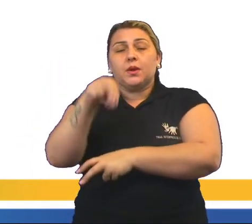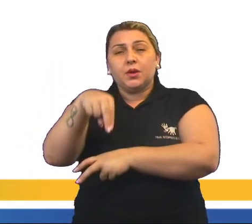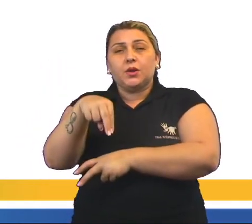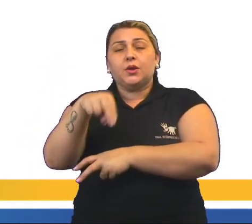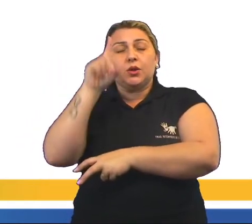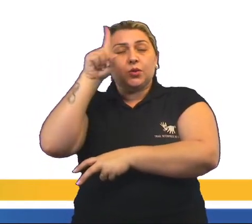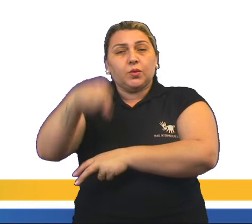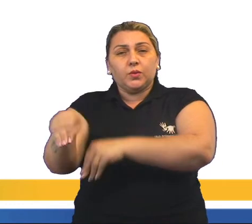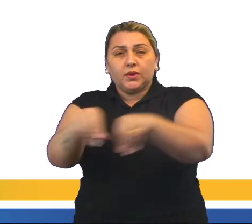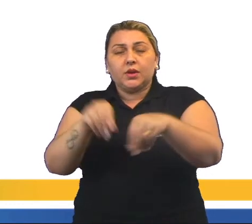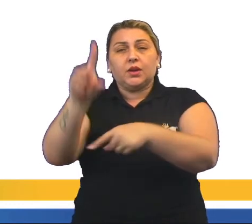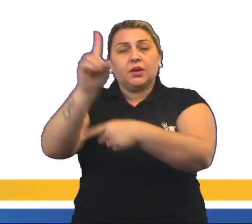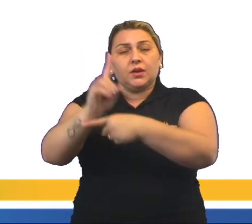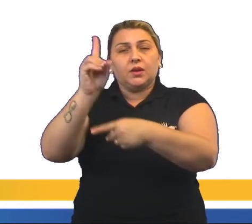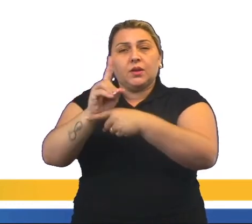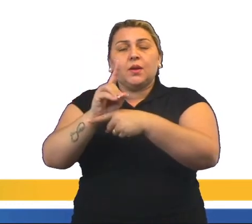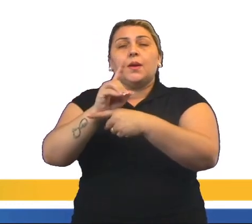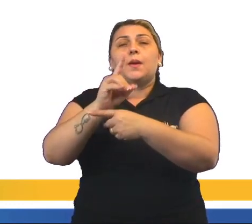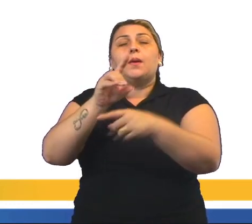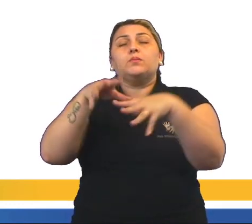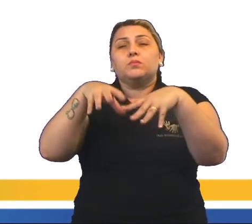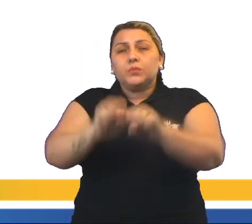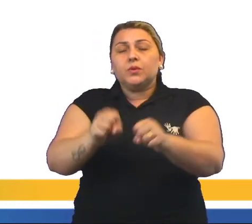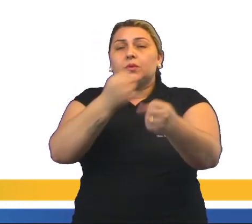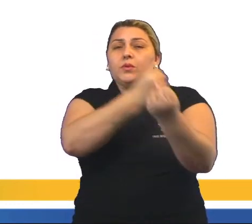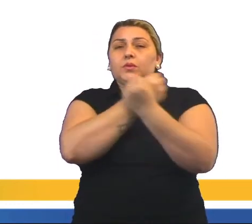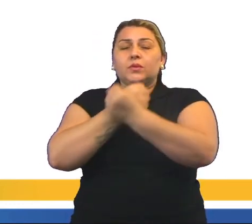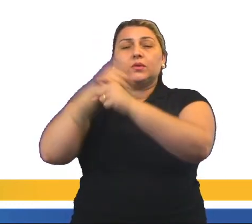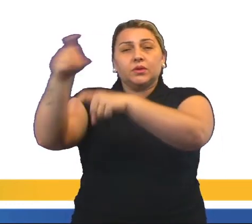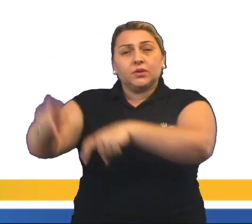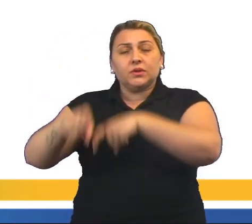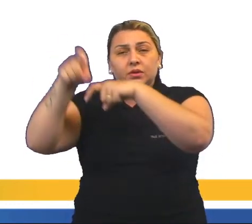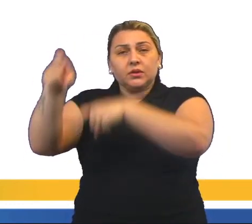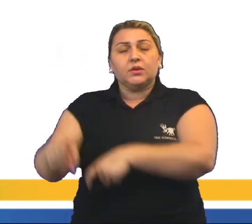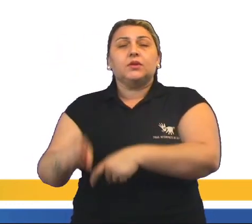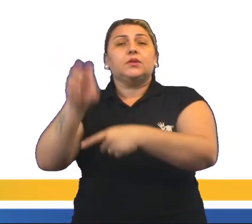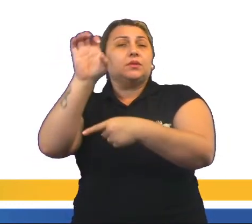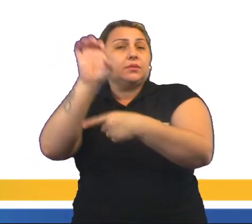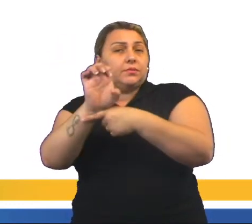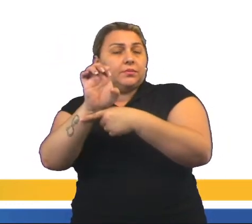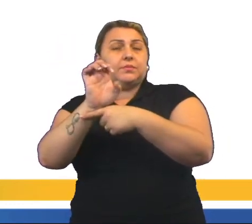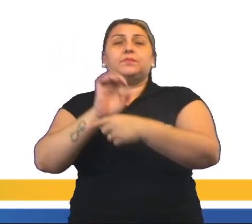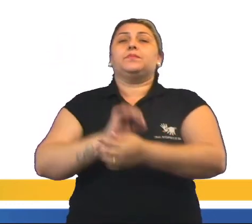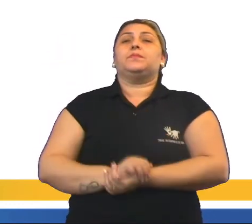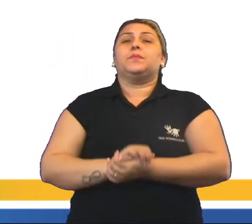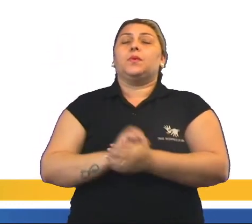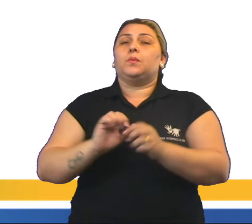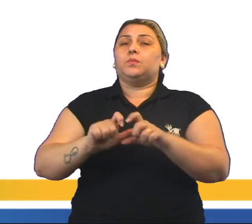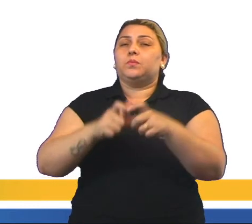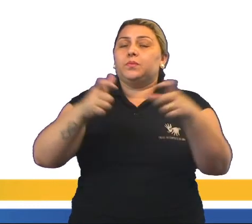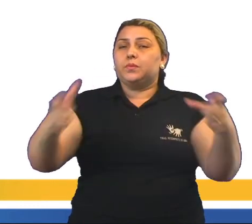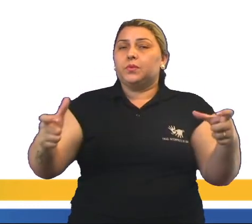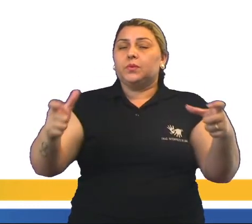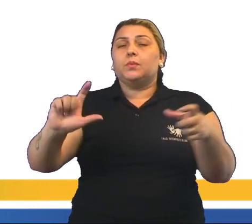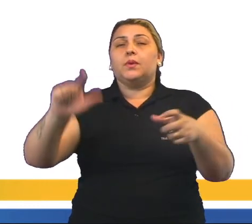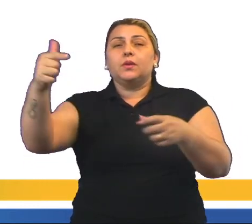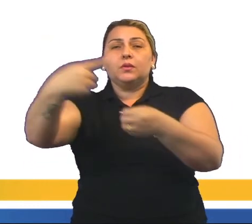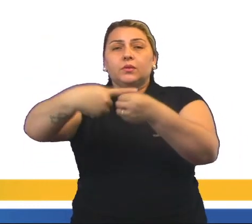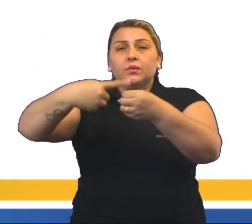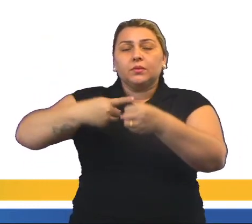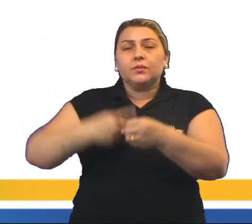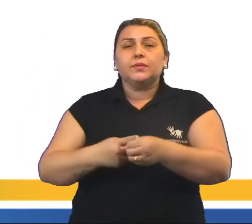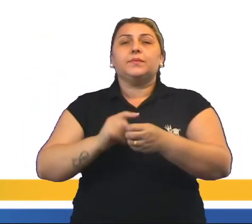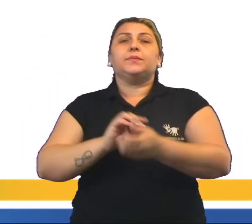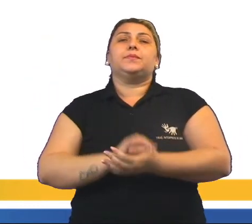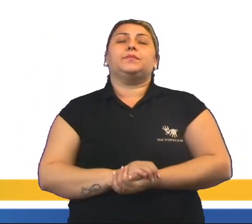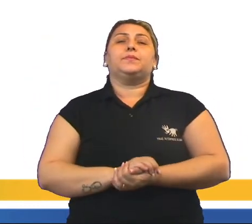Letra D, fixação do escravo na agricultura. E letra E, expansão para o interior. E